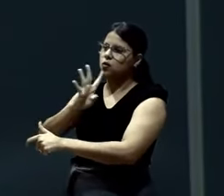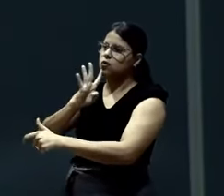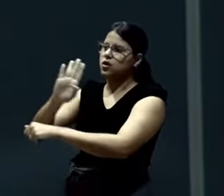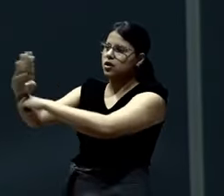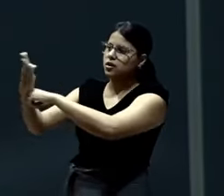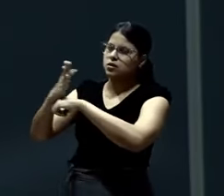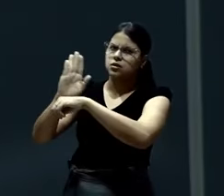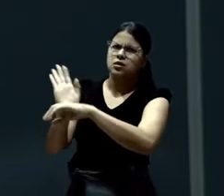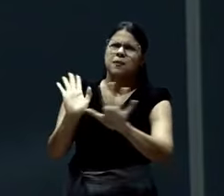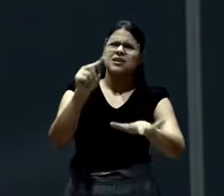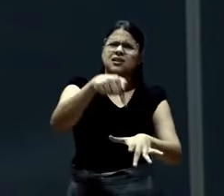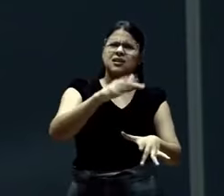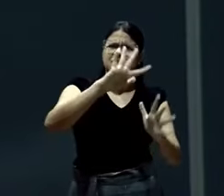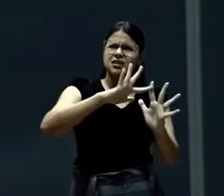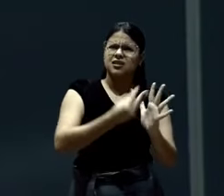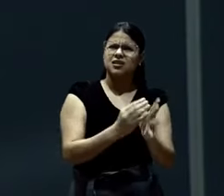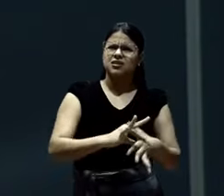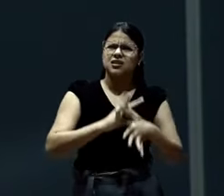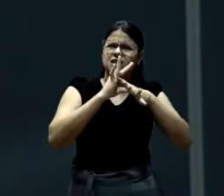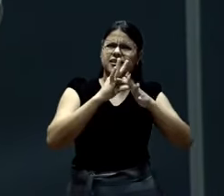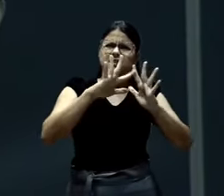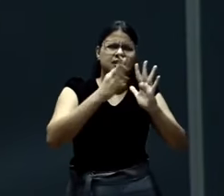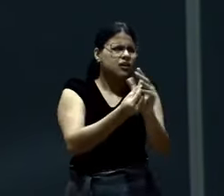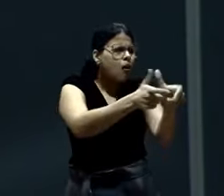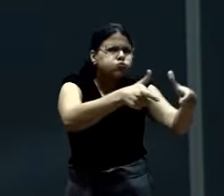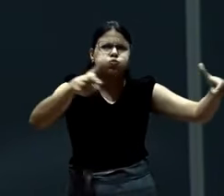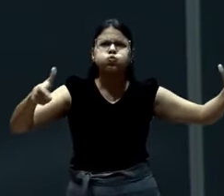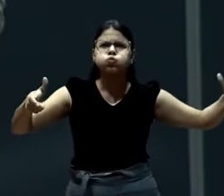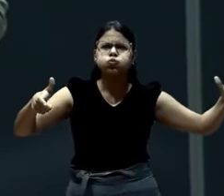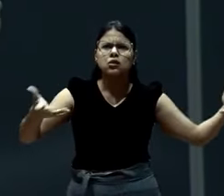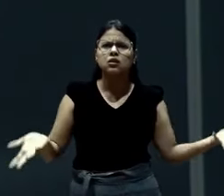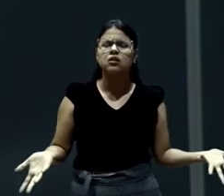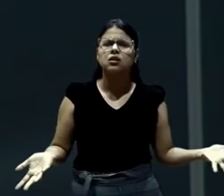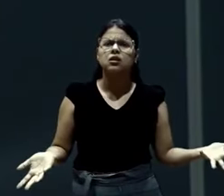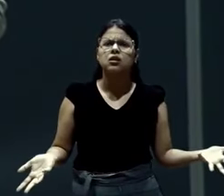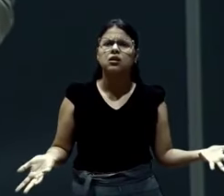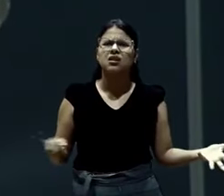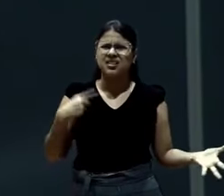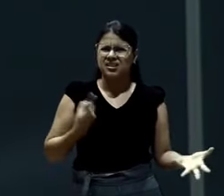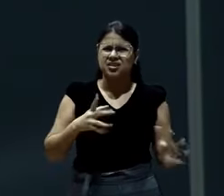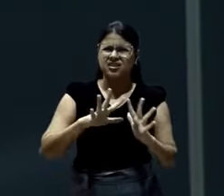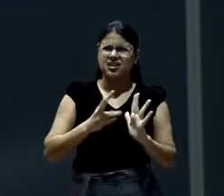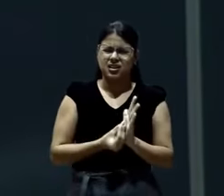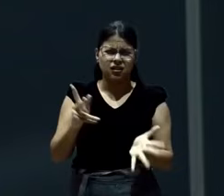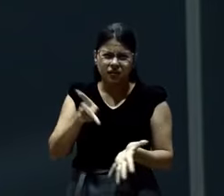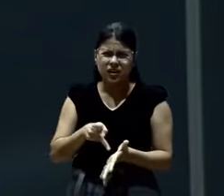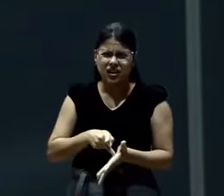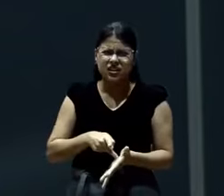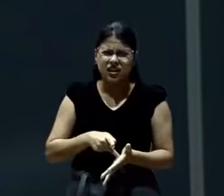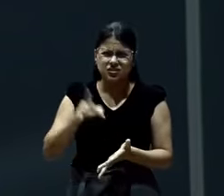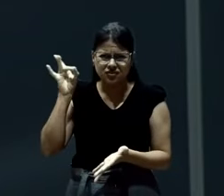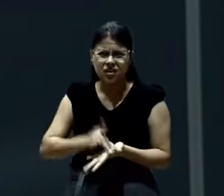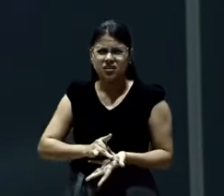Agora, e nós da igreja-sede? Nós somos igreja? Nós temos essas características de ser